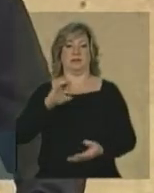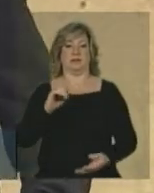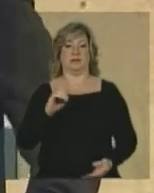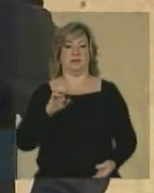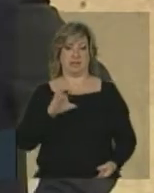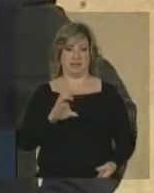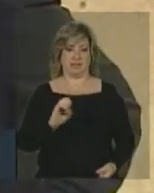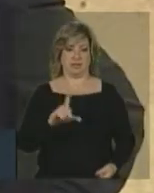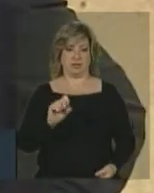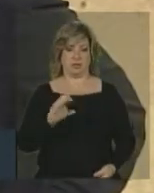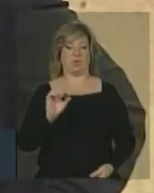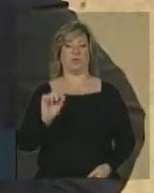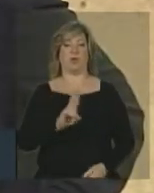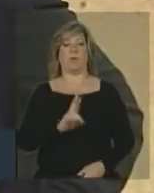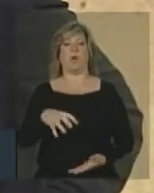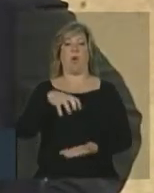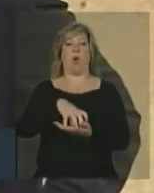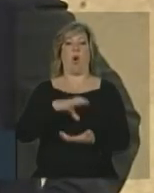a Comissão da Verdade.